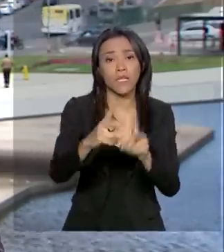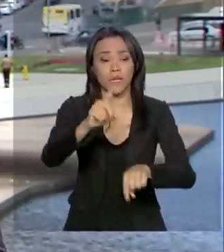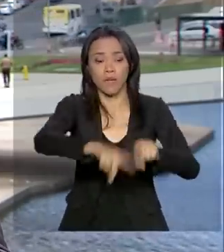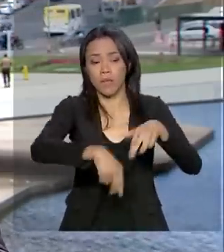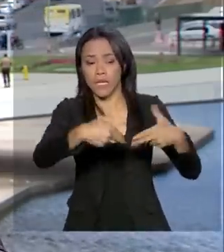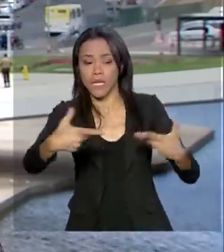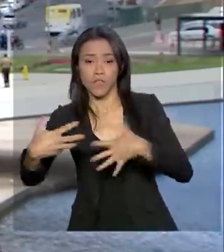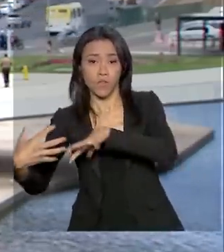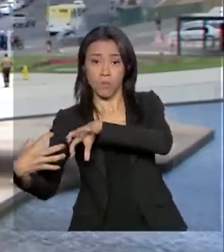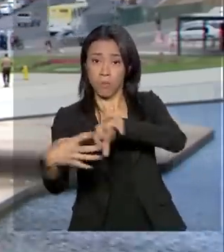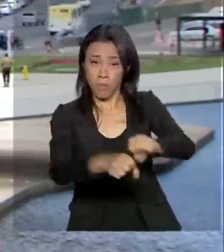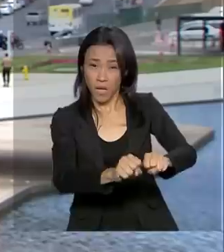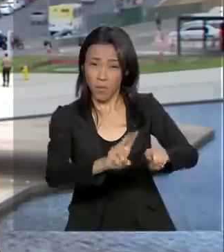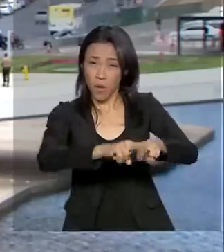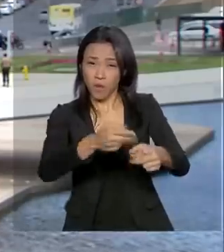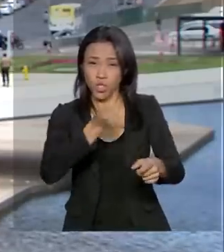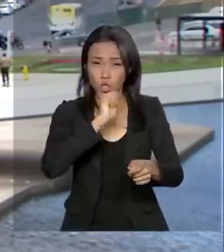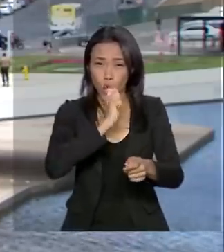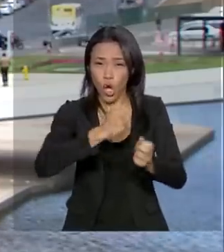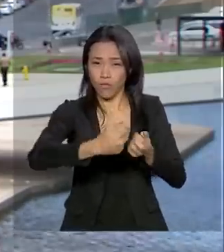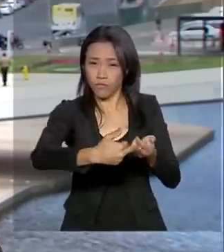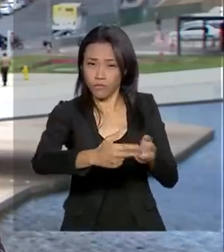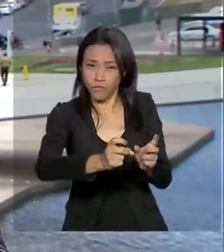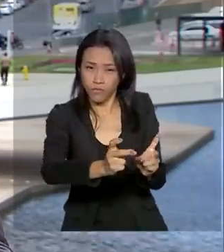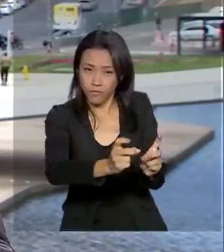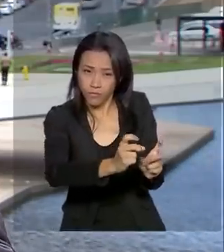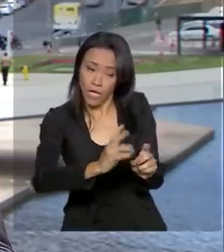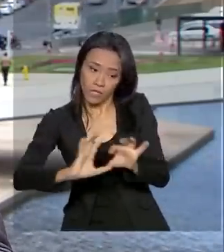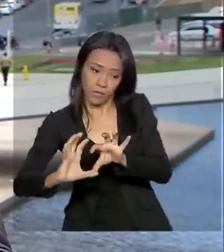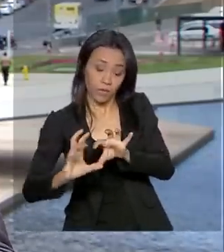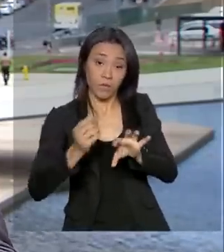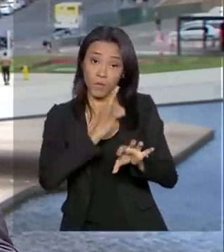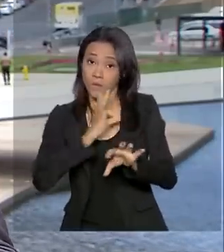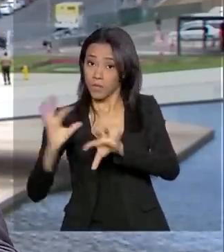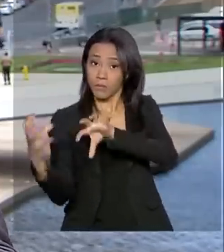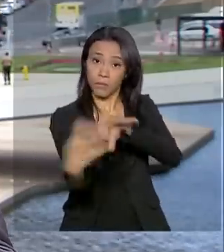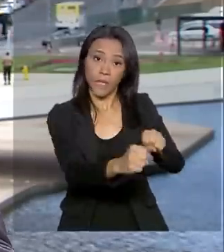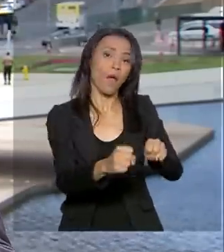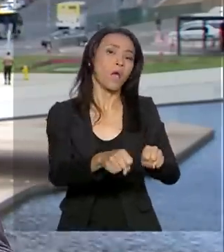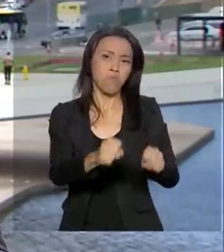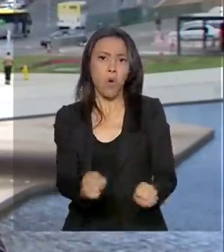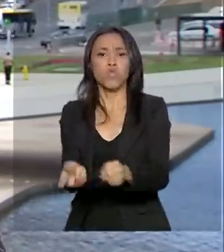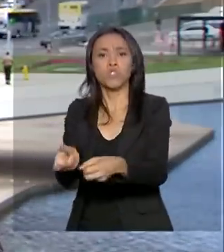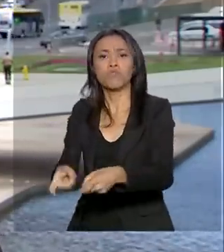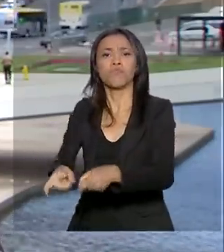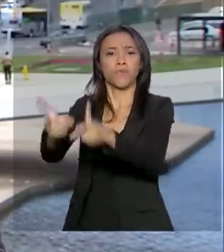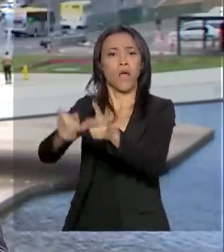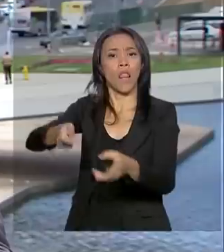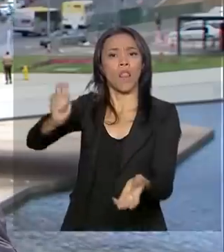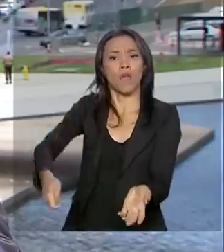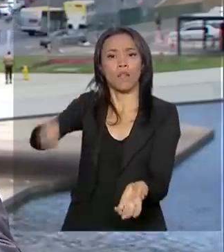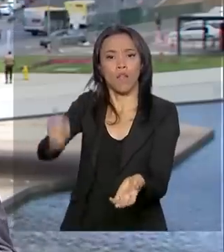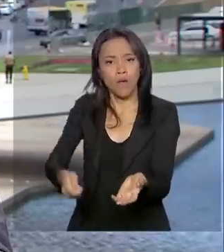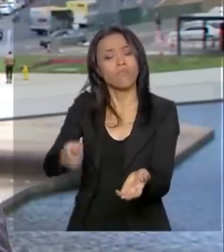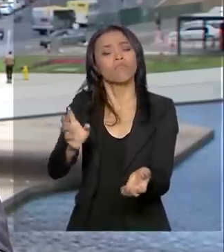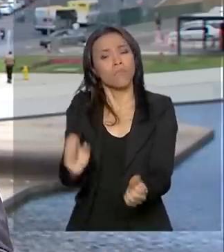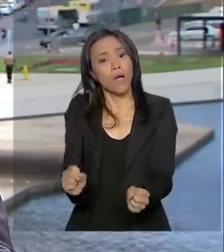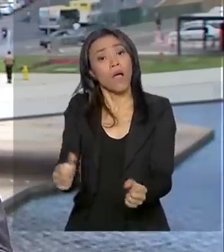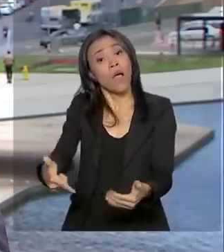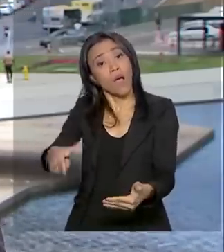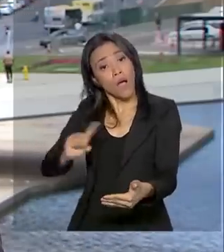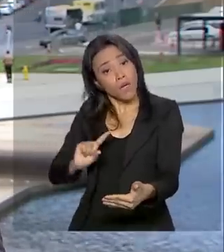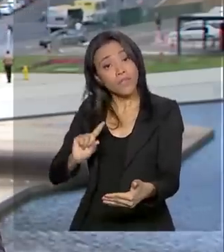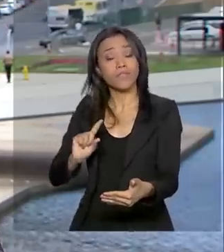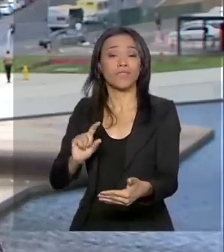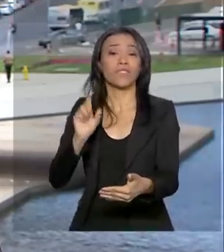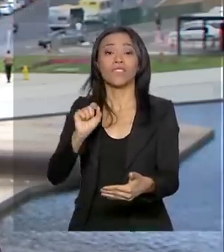drogas. De acordo com o a Secretaria Nacional de Políticas sobre Drogas poderá leiloar esses bens antes do término